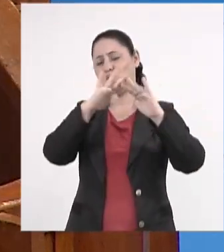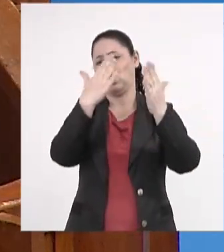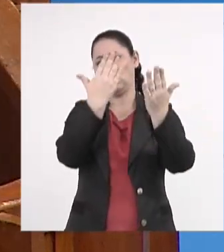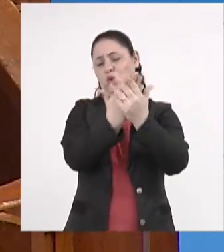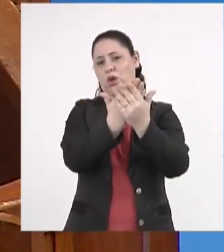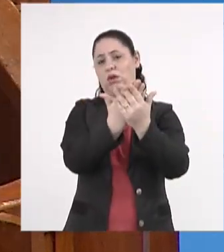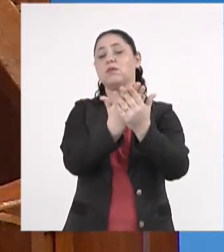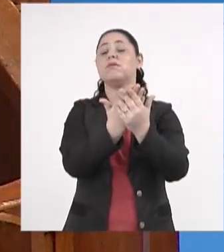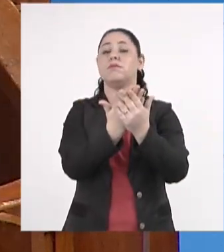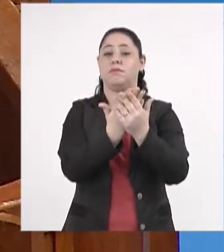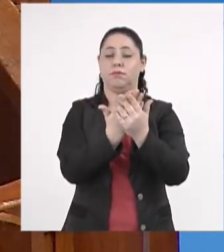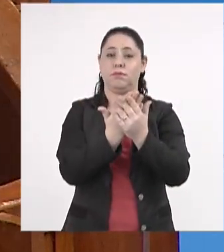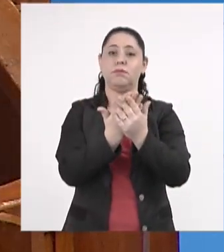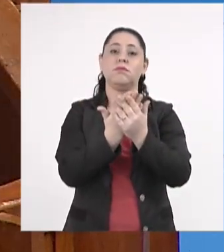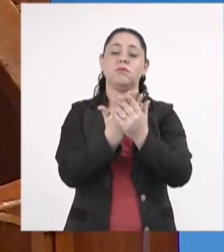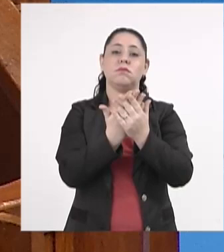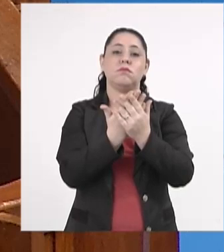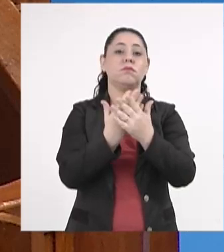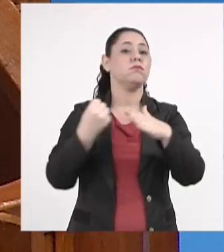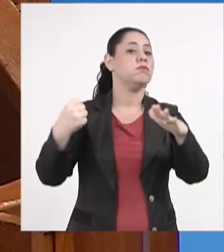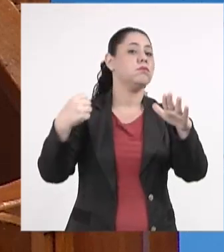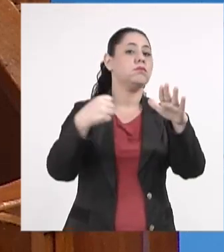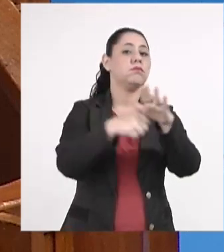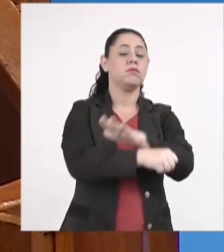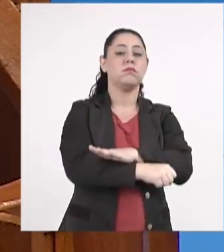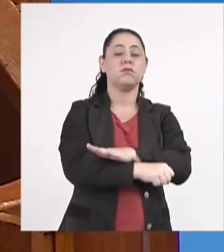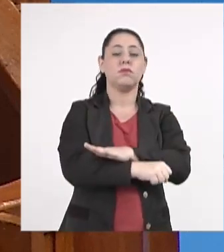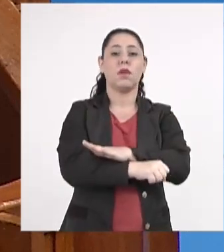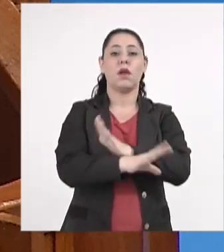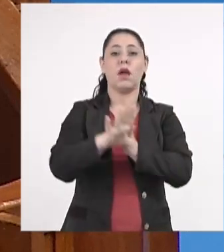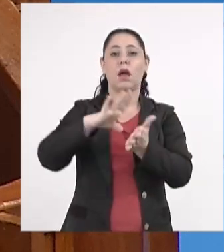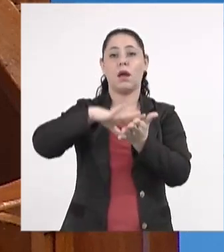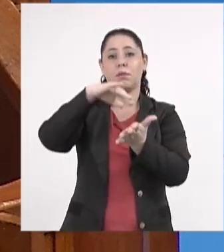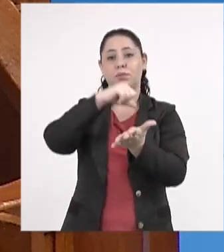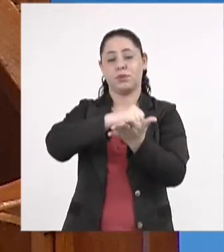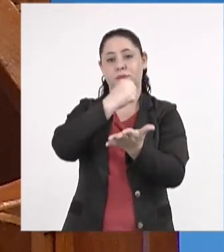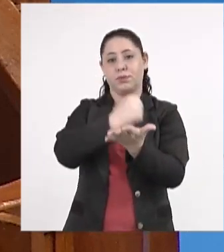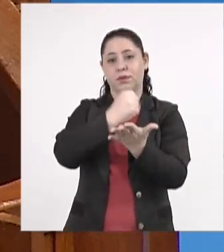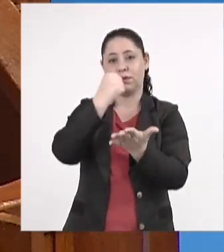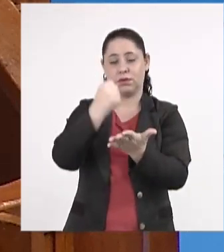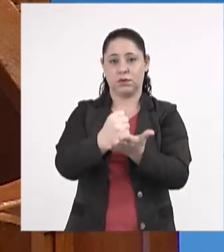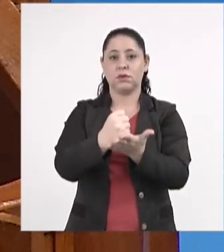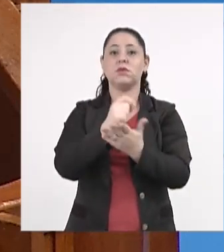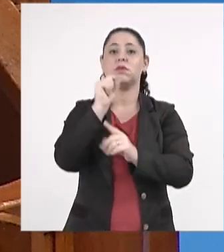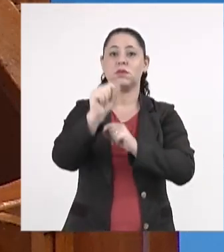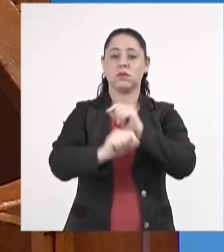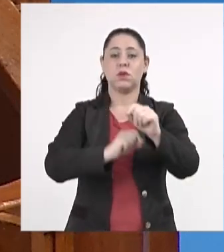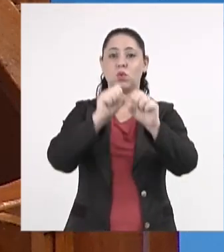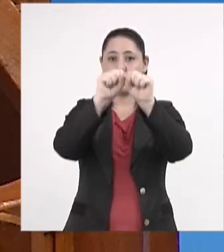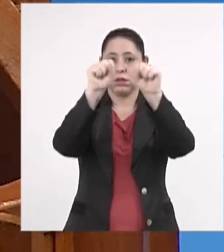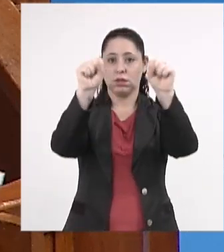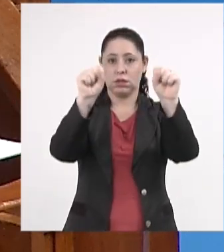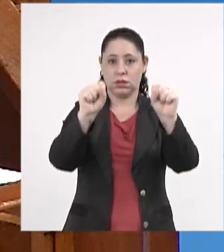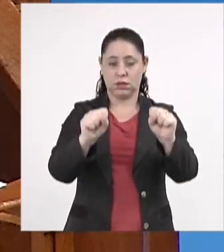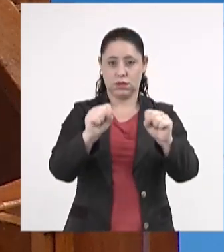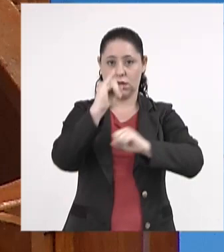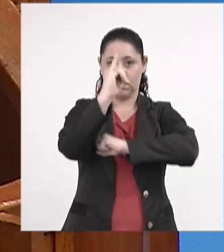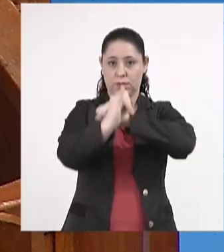escolas. Nós implantamos a telematrícula, que é aquele sistema